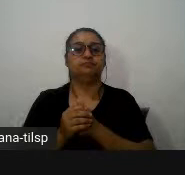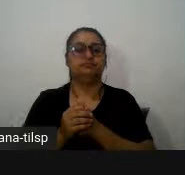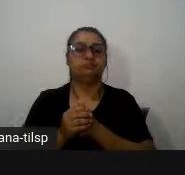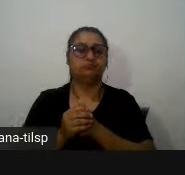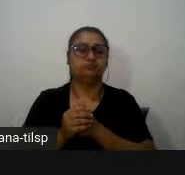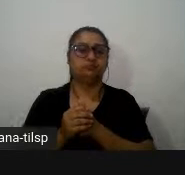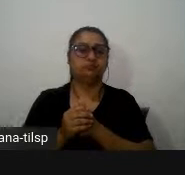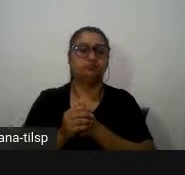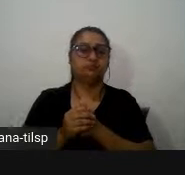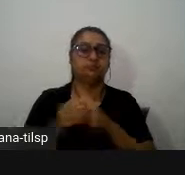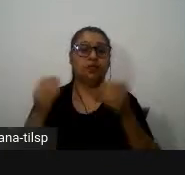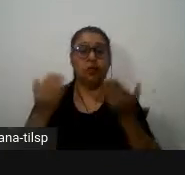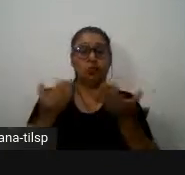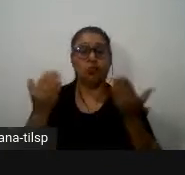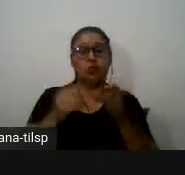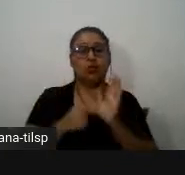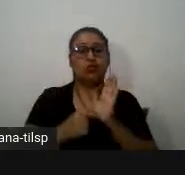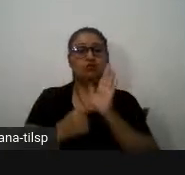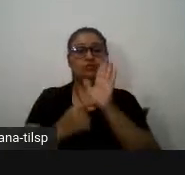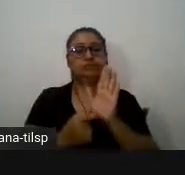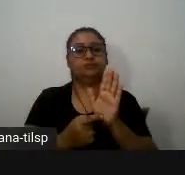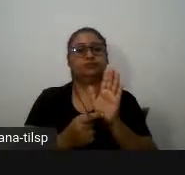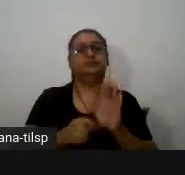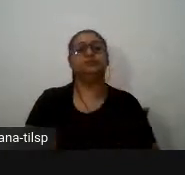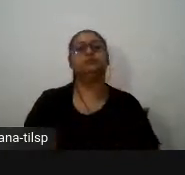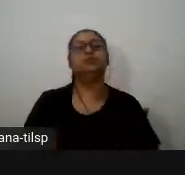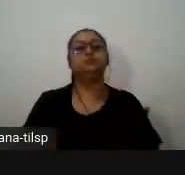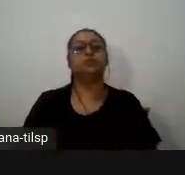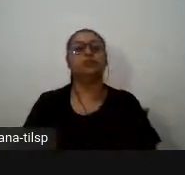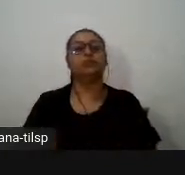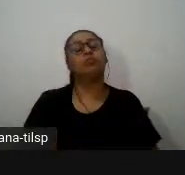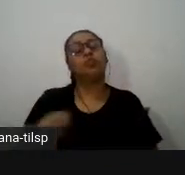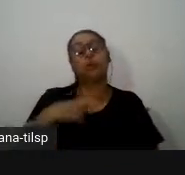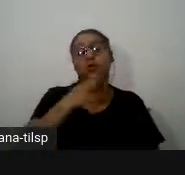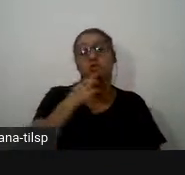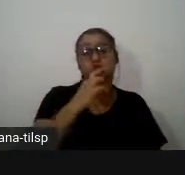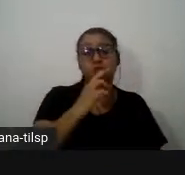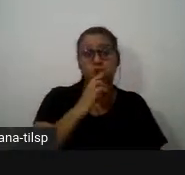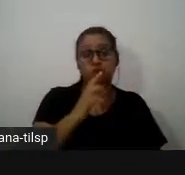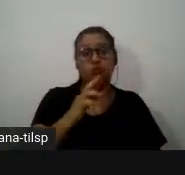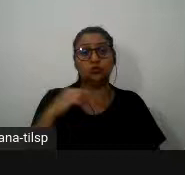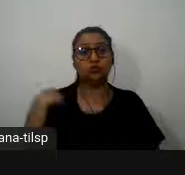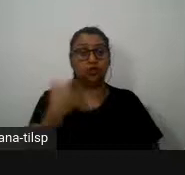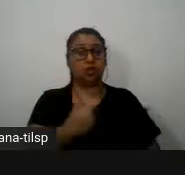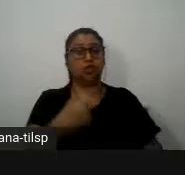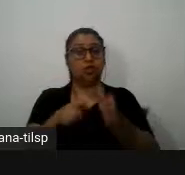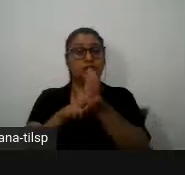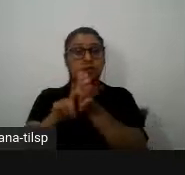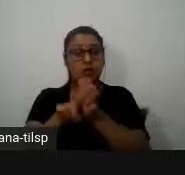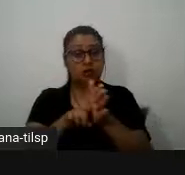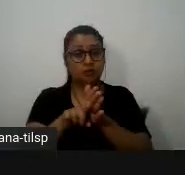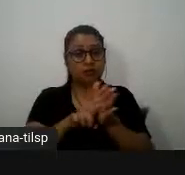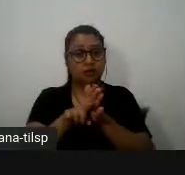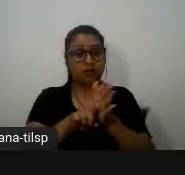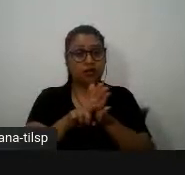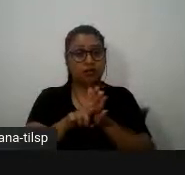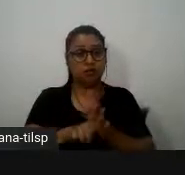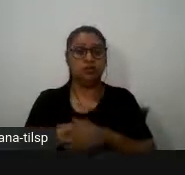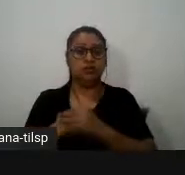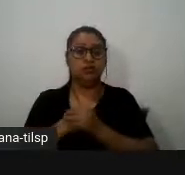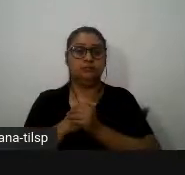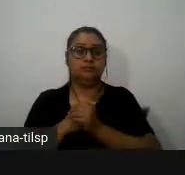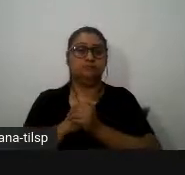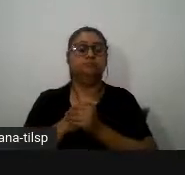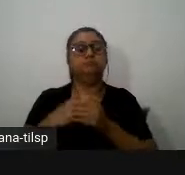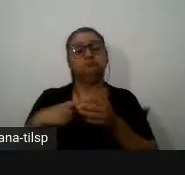agora vou passar a sintetizar os resultados da nossa pesquisa relativamente então aos